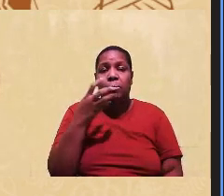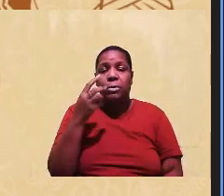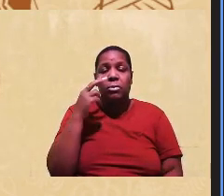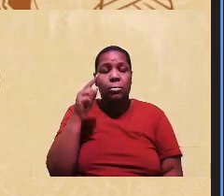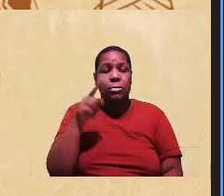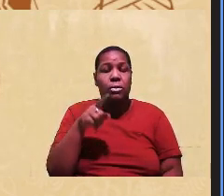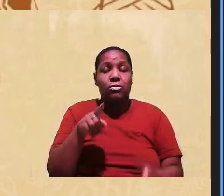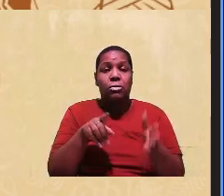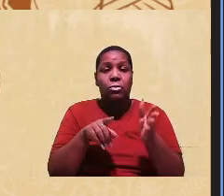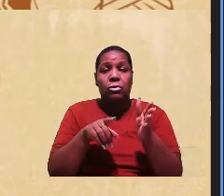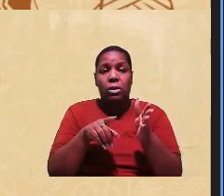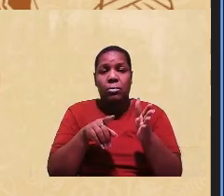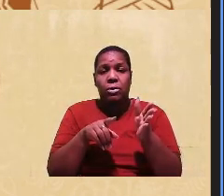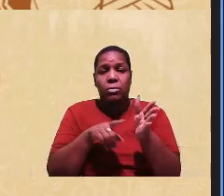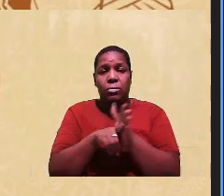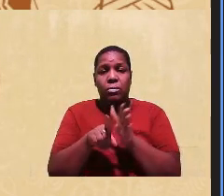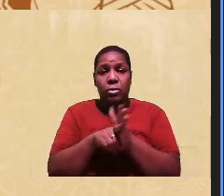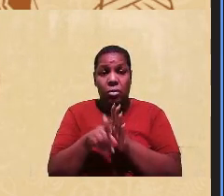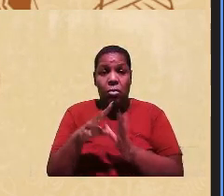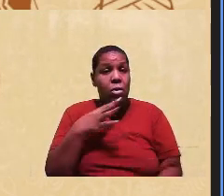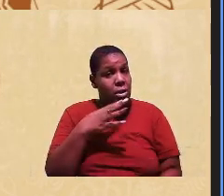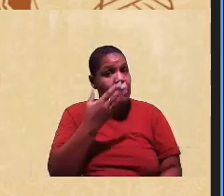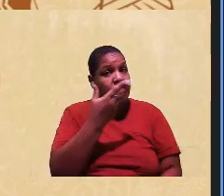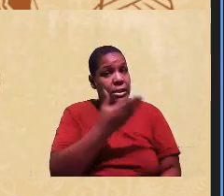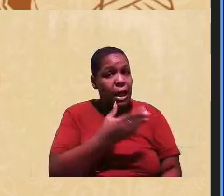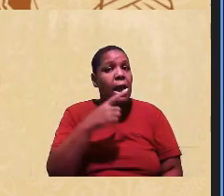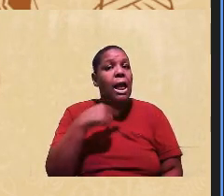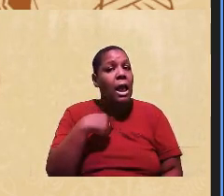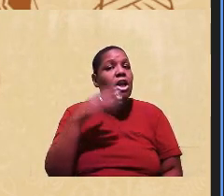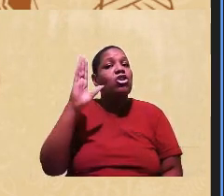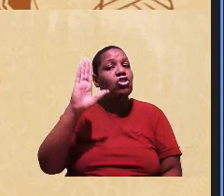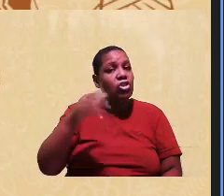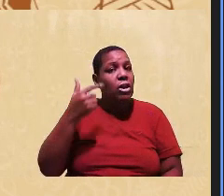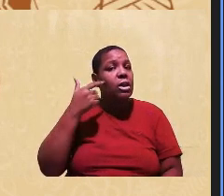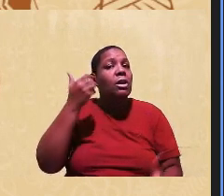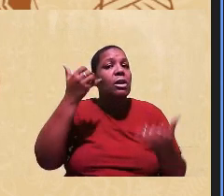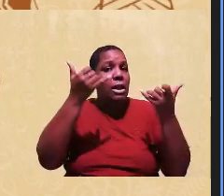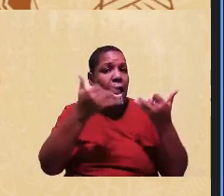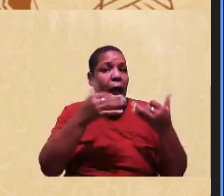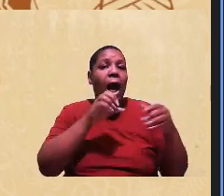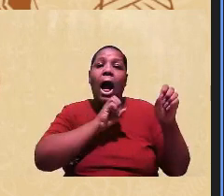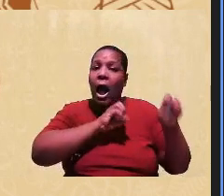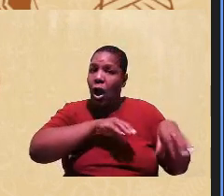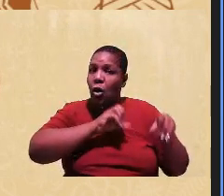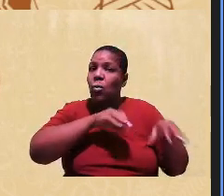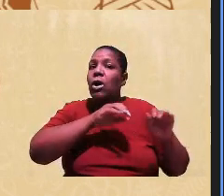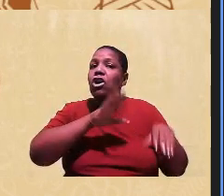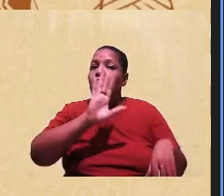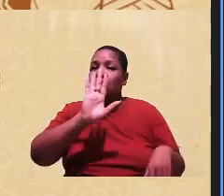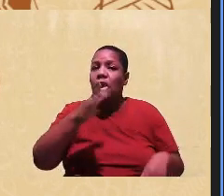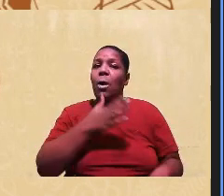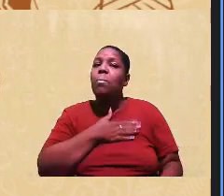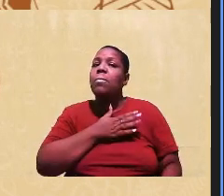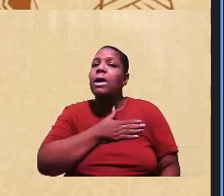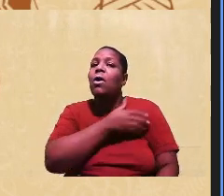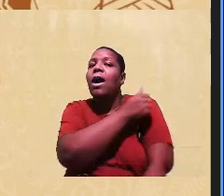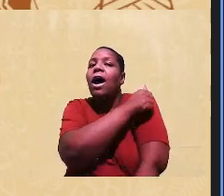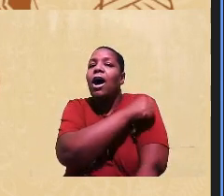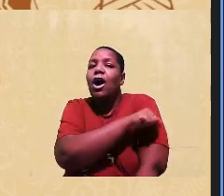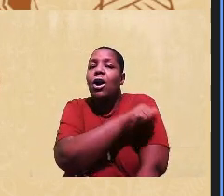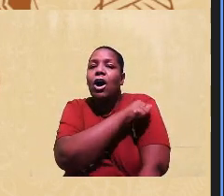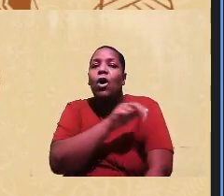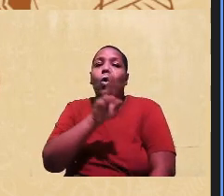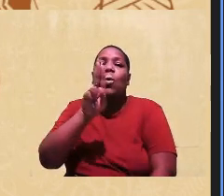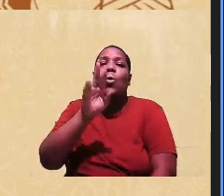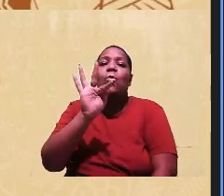Itainara Tuxá, ela já deu algumas aulas para os meus alunos na UFBA,